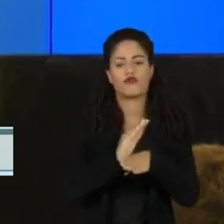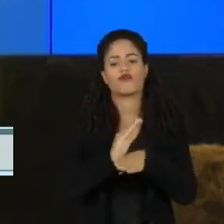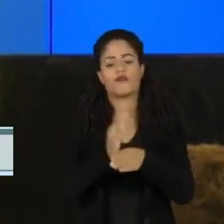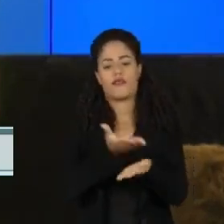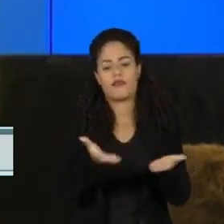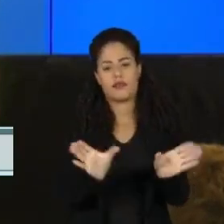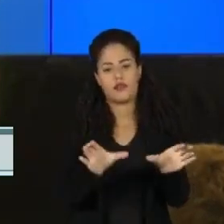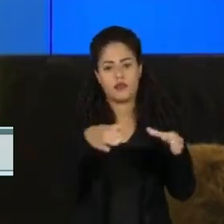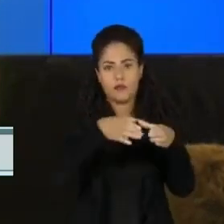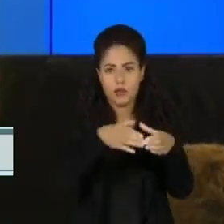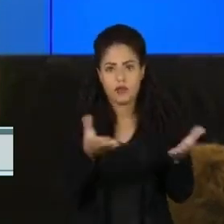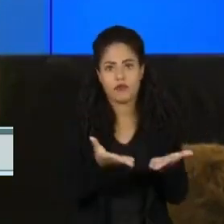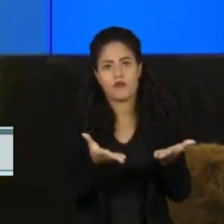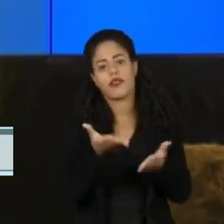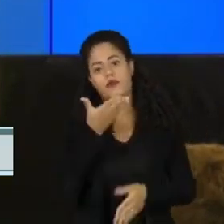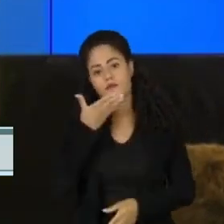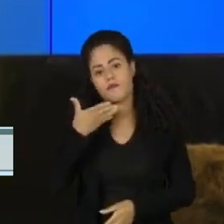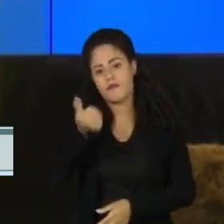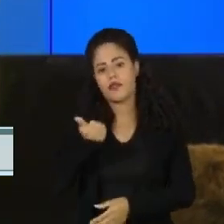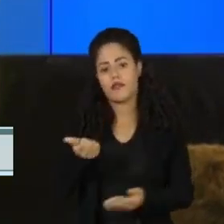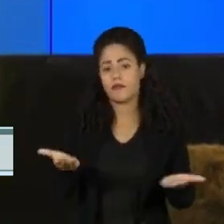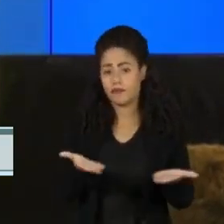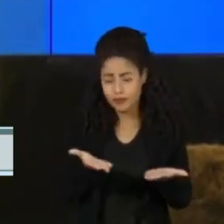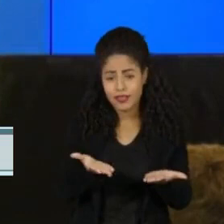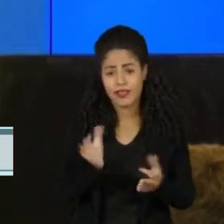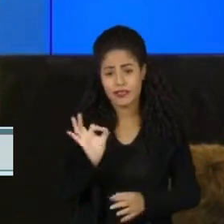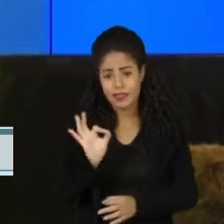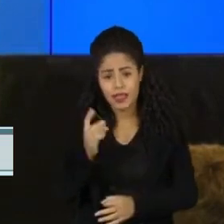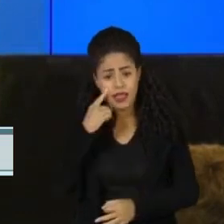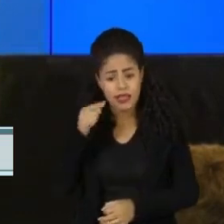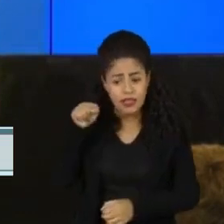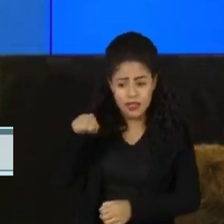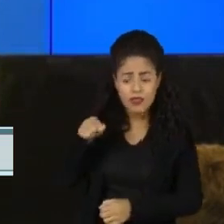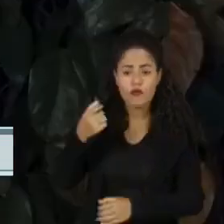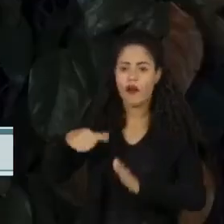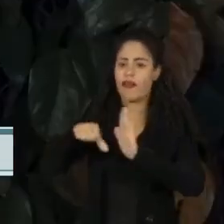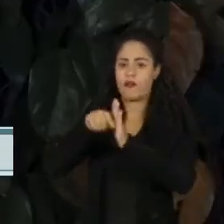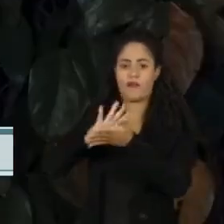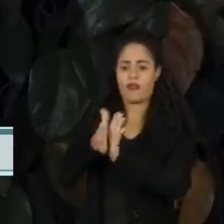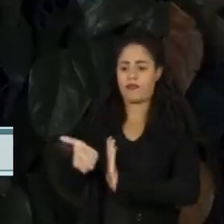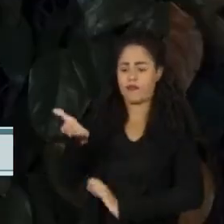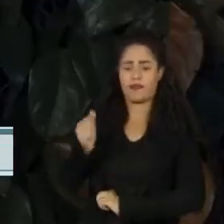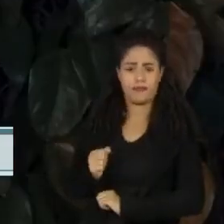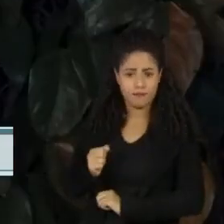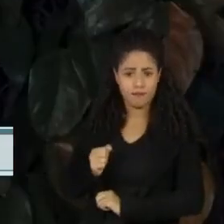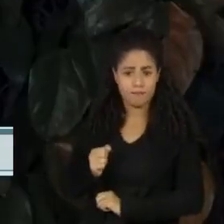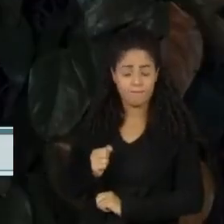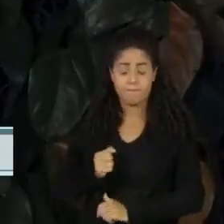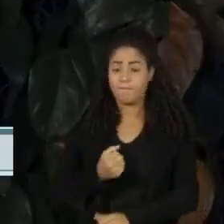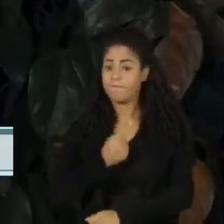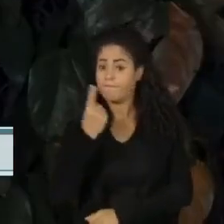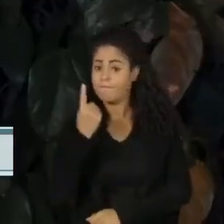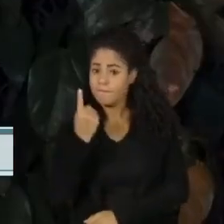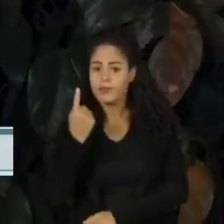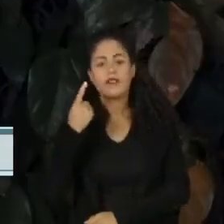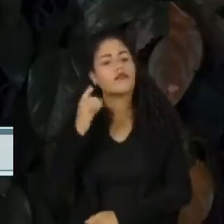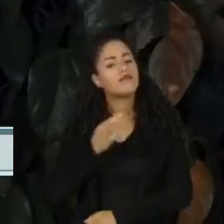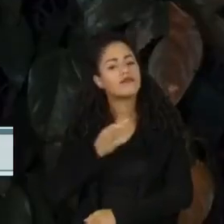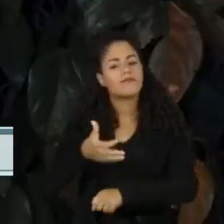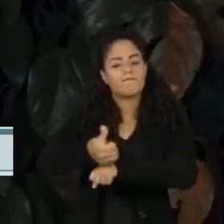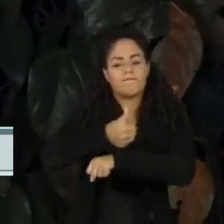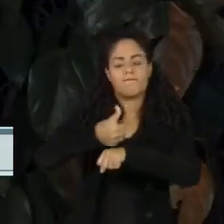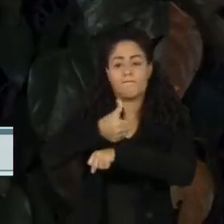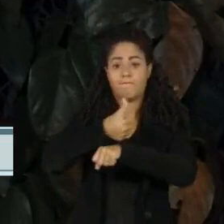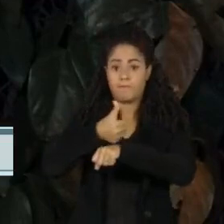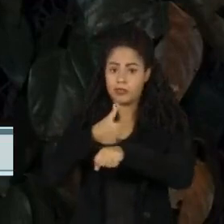mas de que há indícios fortíssimos de materialidade do crime de genocídio. Os primeiros profissionais da Força Nacional